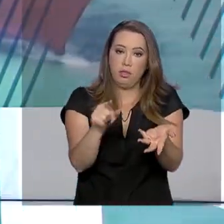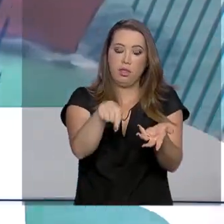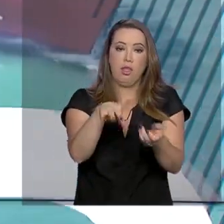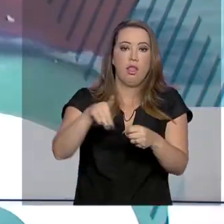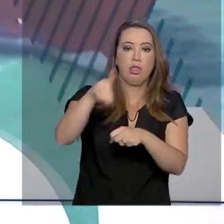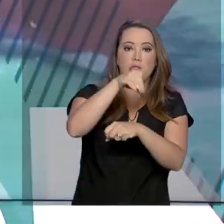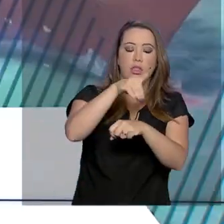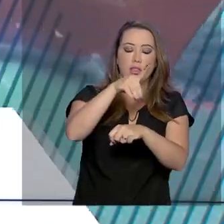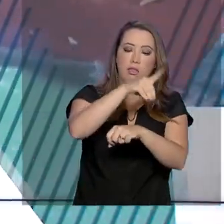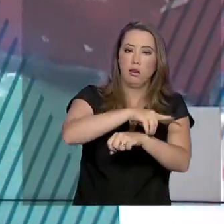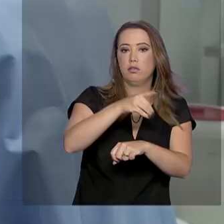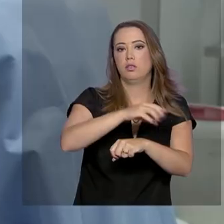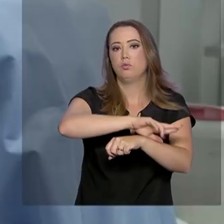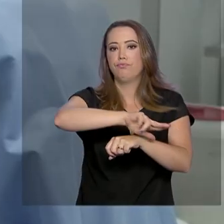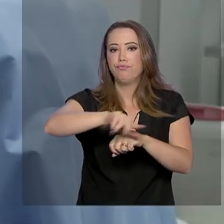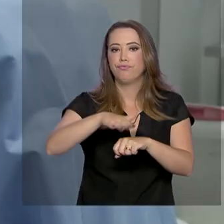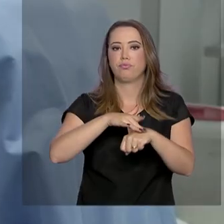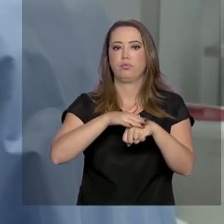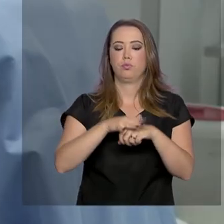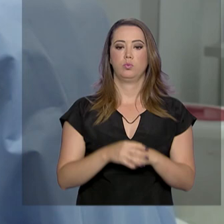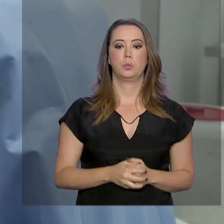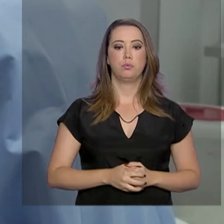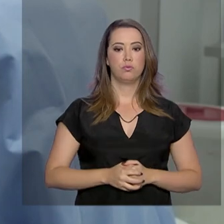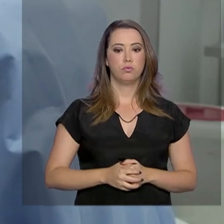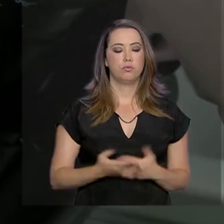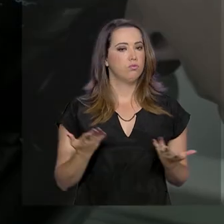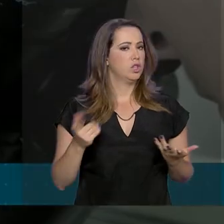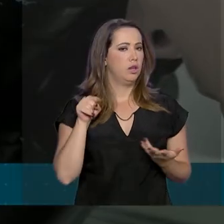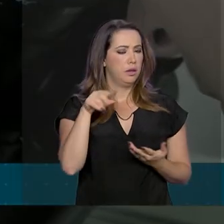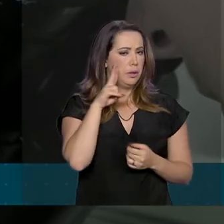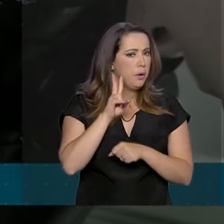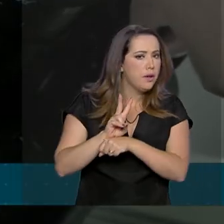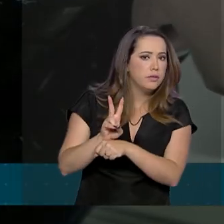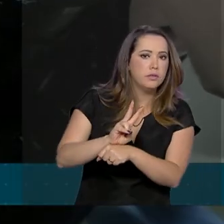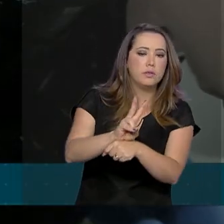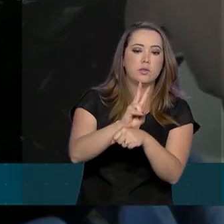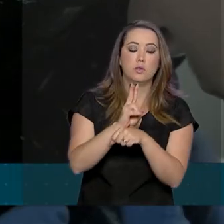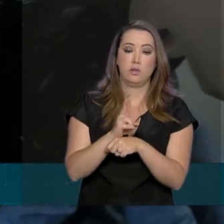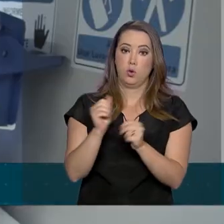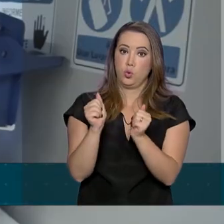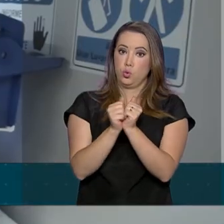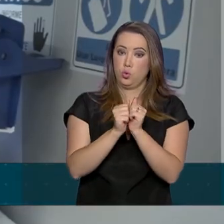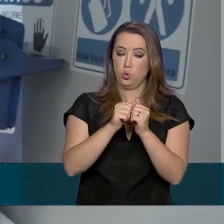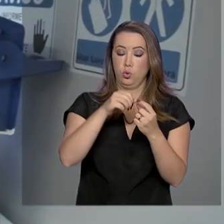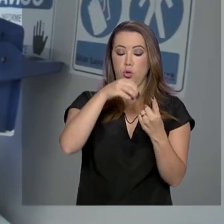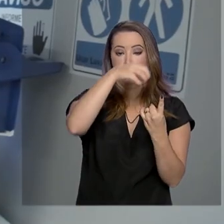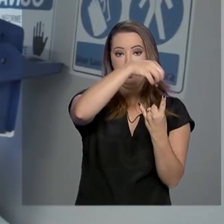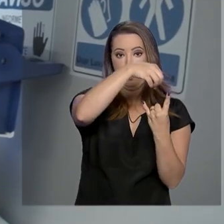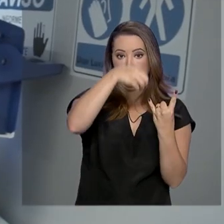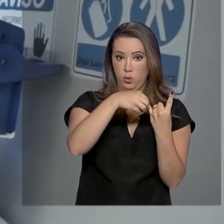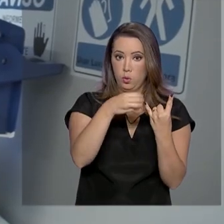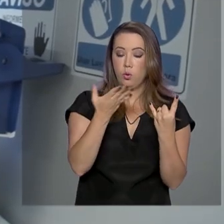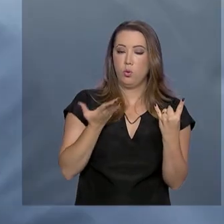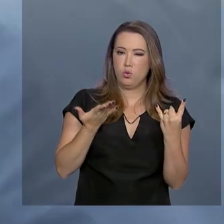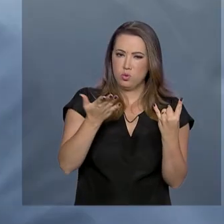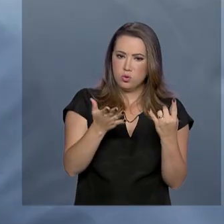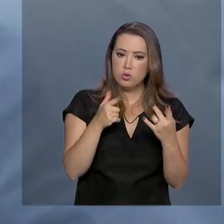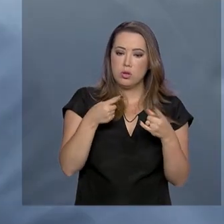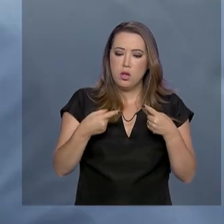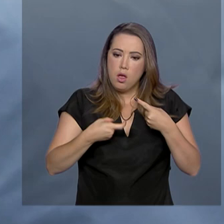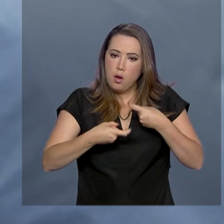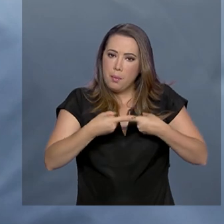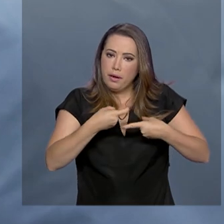e chikungunya. O método é supervisionado pela Fiocruz. Em laboratório, a bactéria